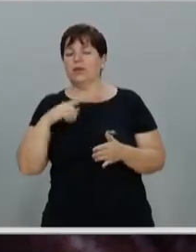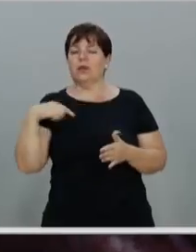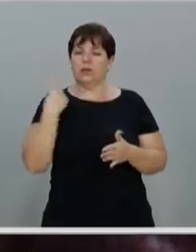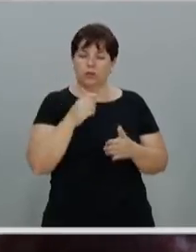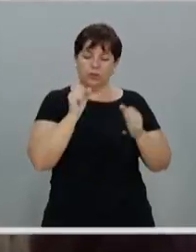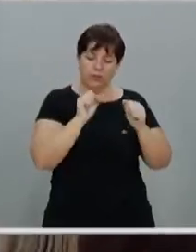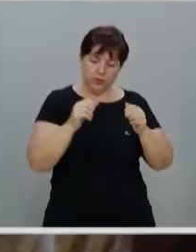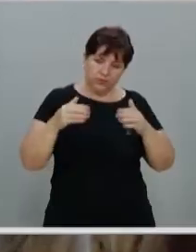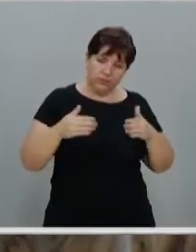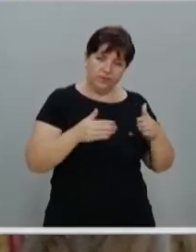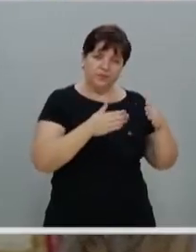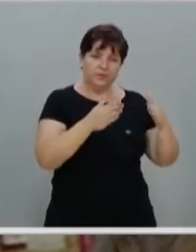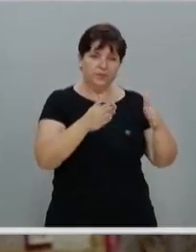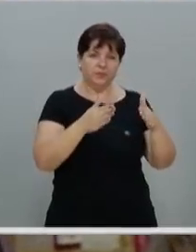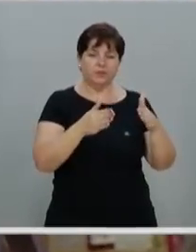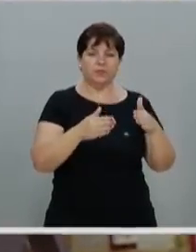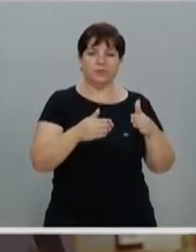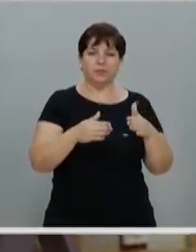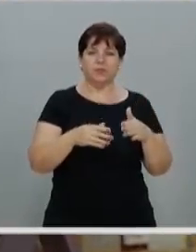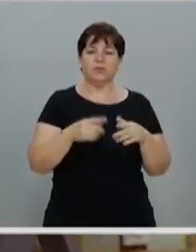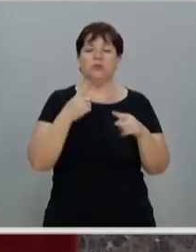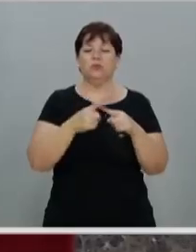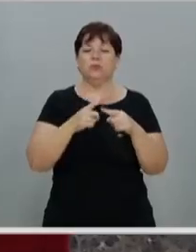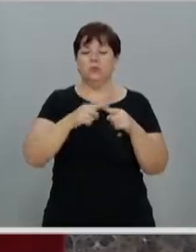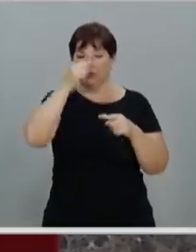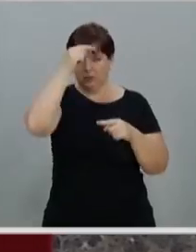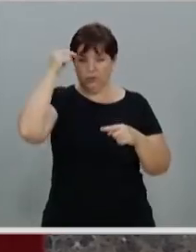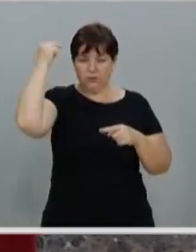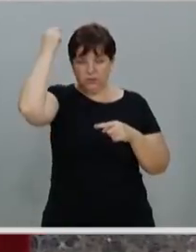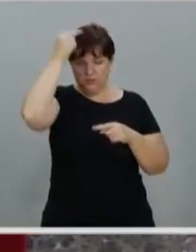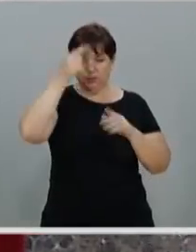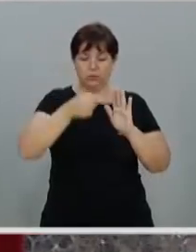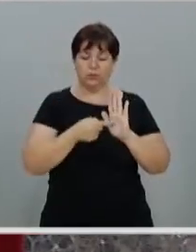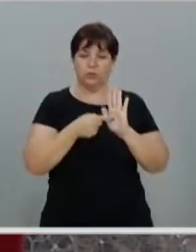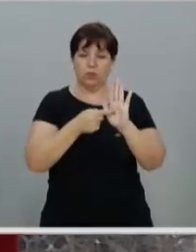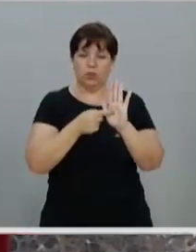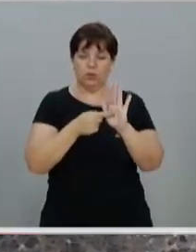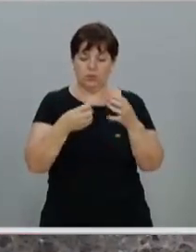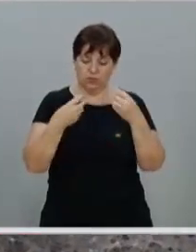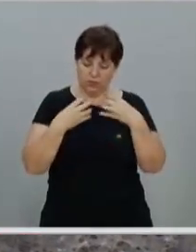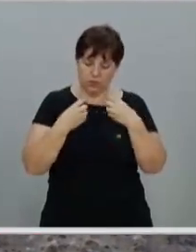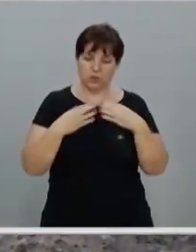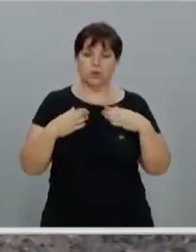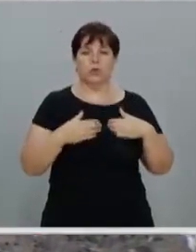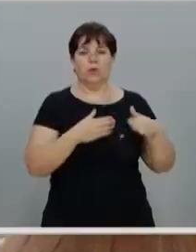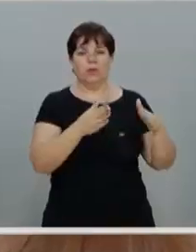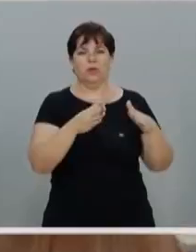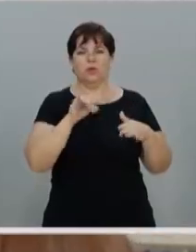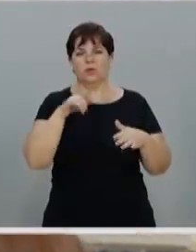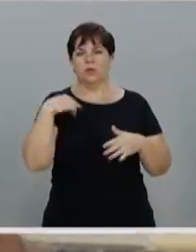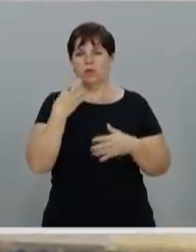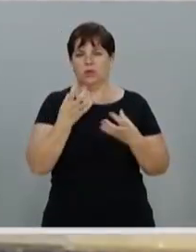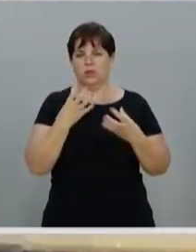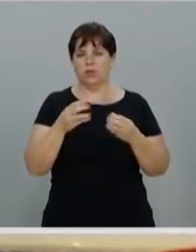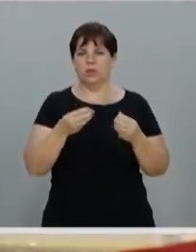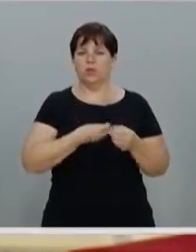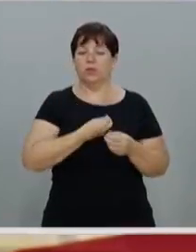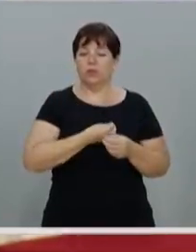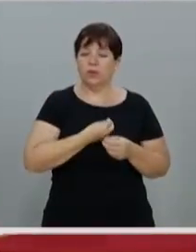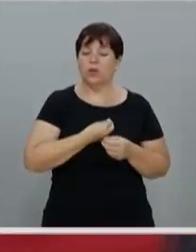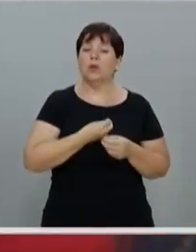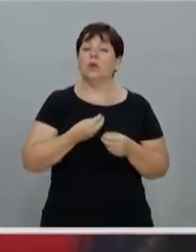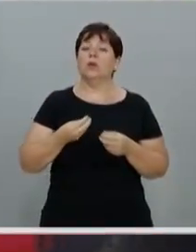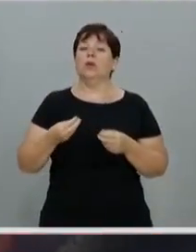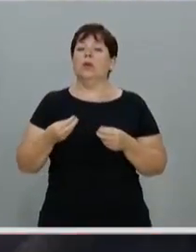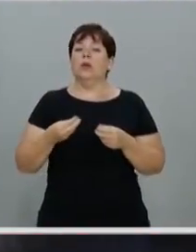certeza também, de que os santos nos apontam o caminho, nos ensinam o caminho. Então, se a gente quer viver uma vida de santidade, se a gente quer